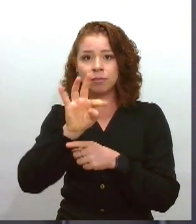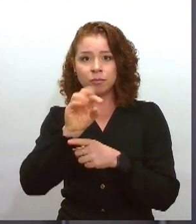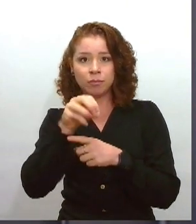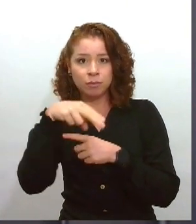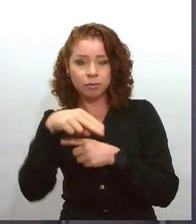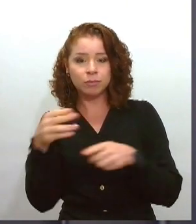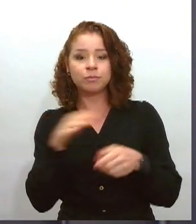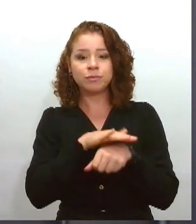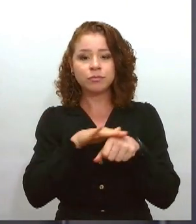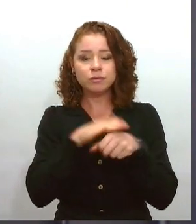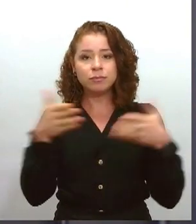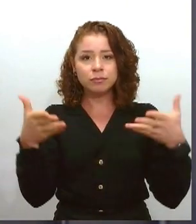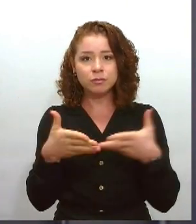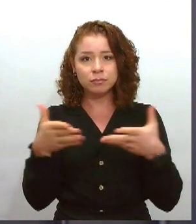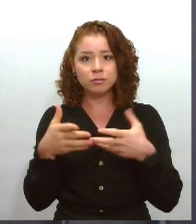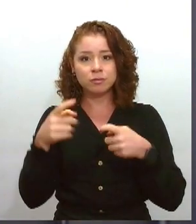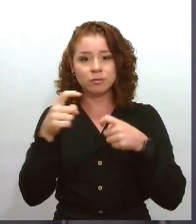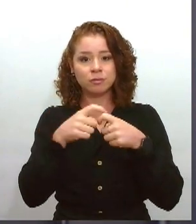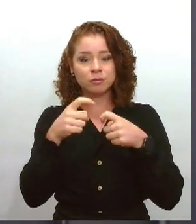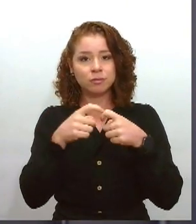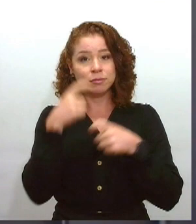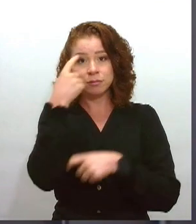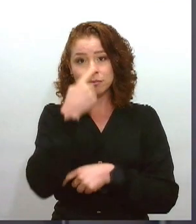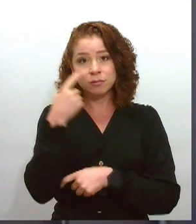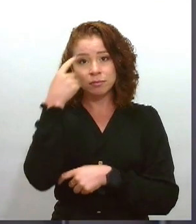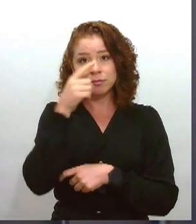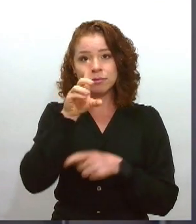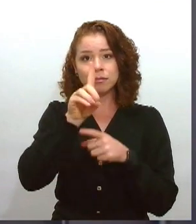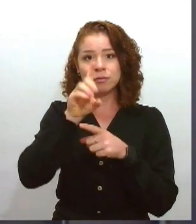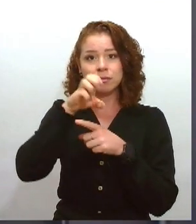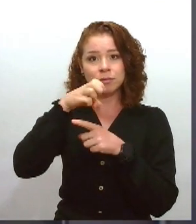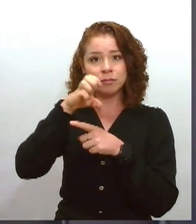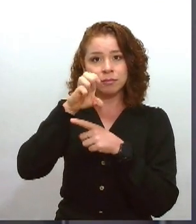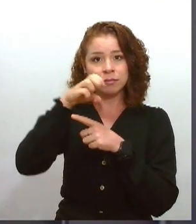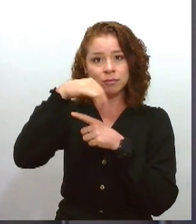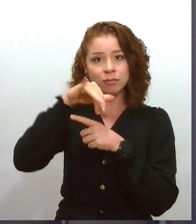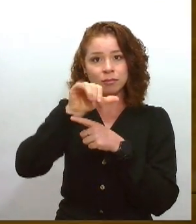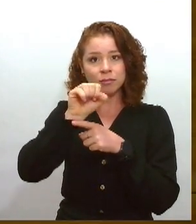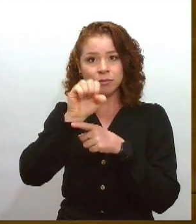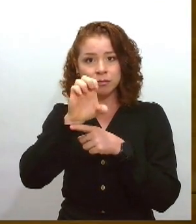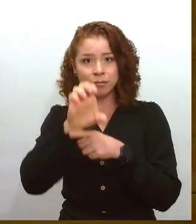com a oftalmologista Denise Barroso. Muito boa noite, Milton.